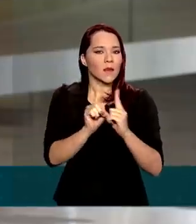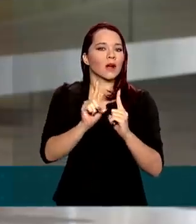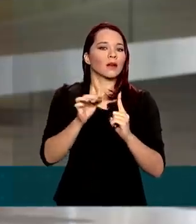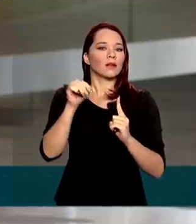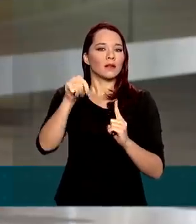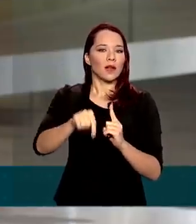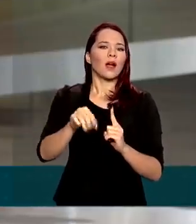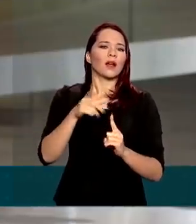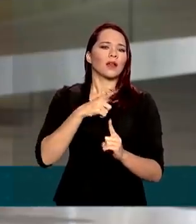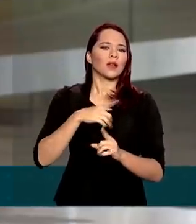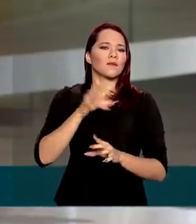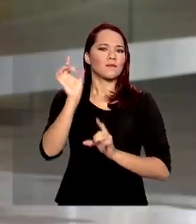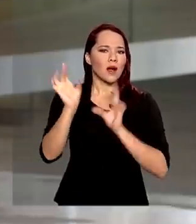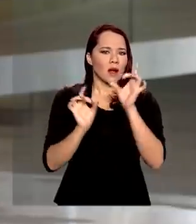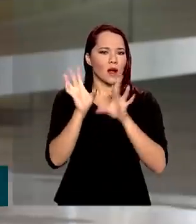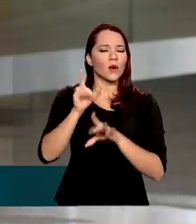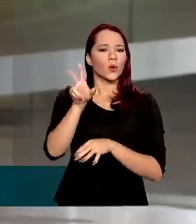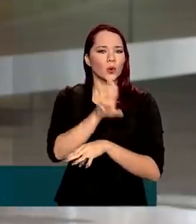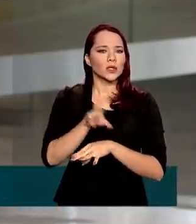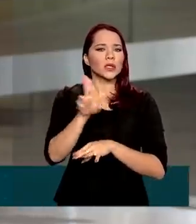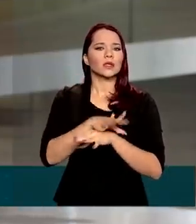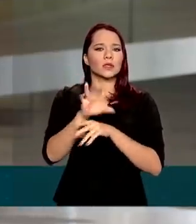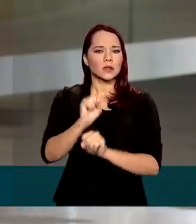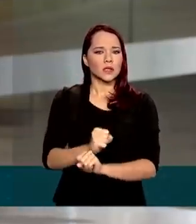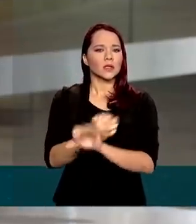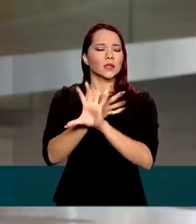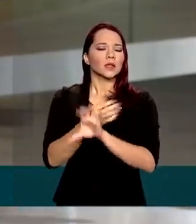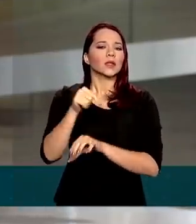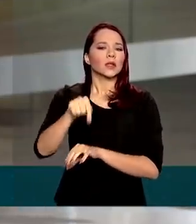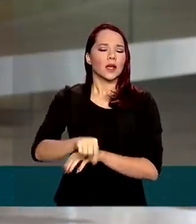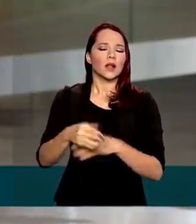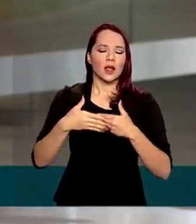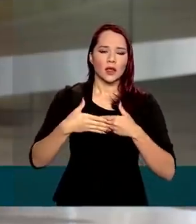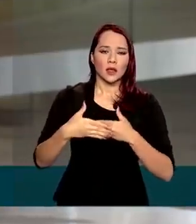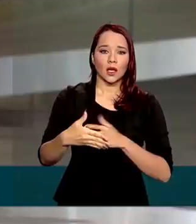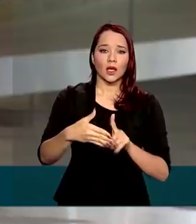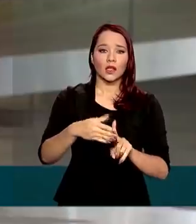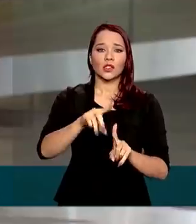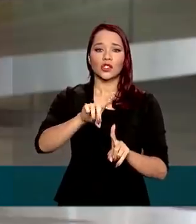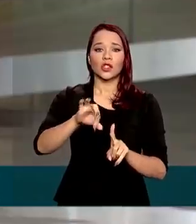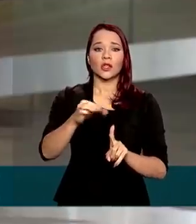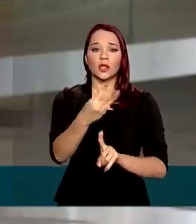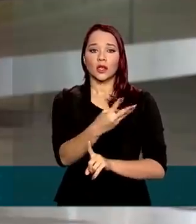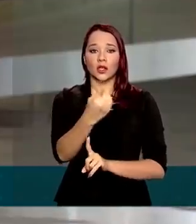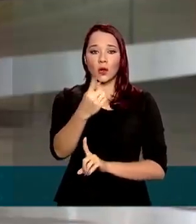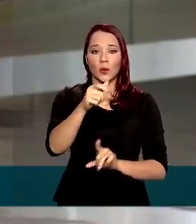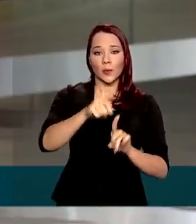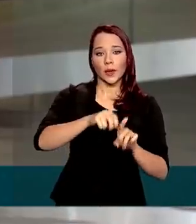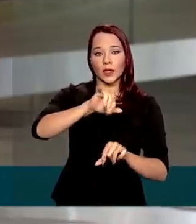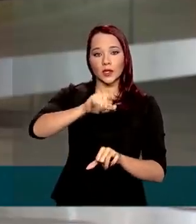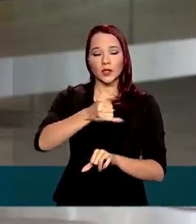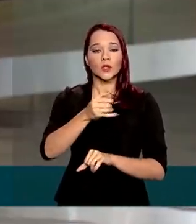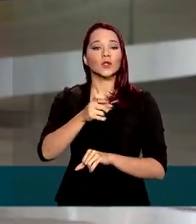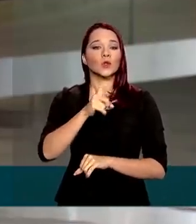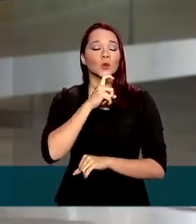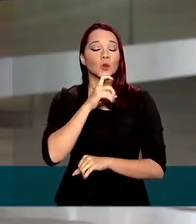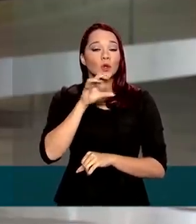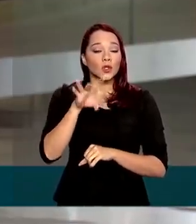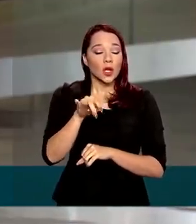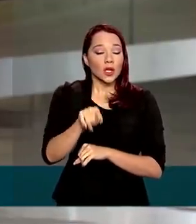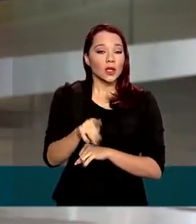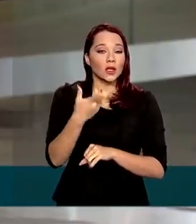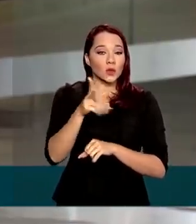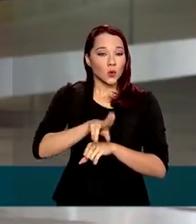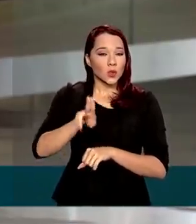aquele atendimento exclusivo por meio dos canais remotos, ele fica prorrogado até o dia 31 de julho. Só que esse atendimento pelos canais